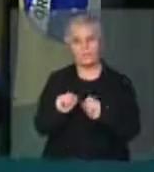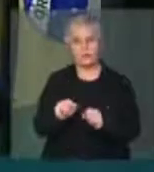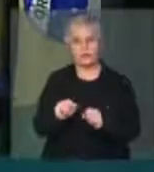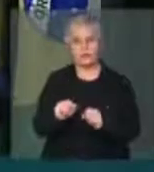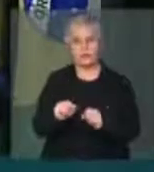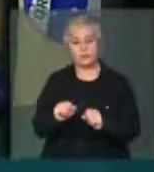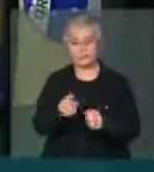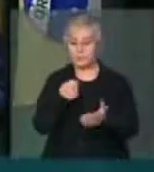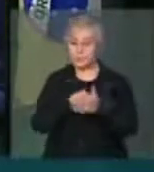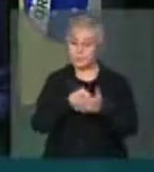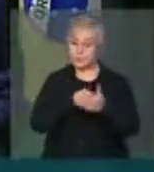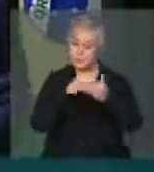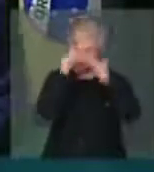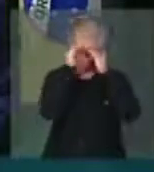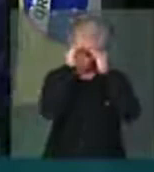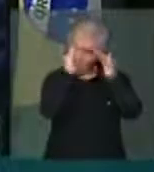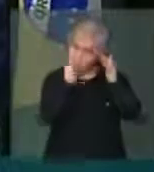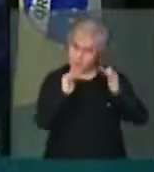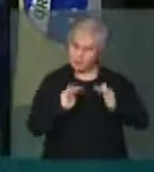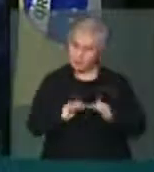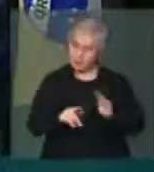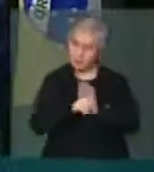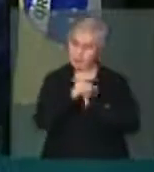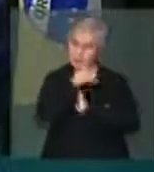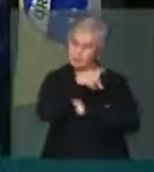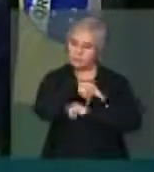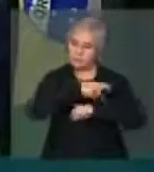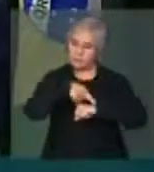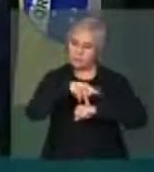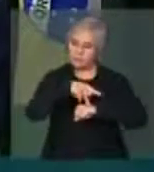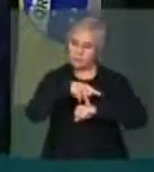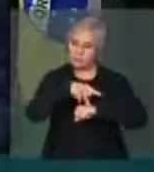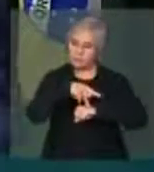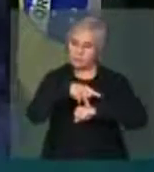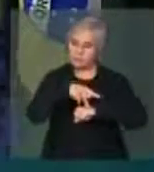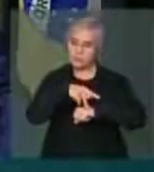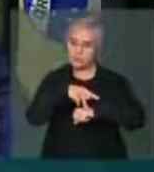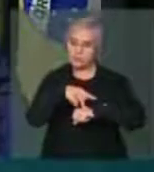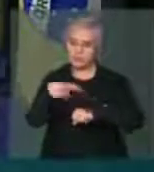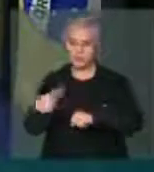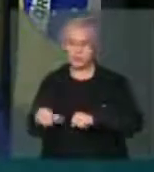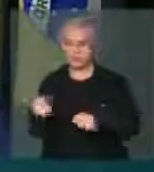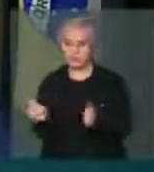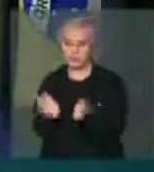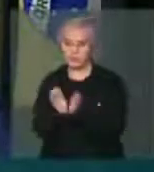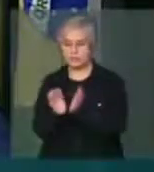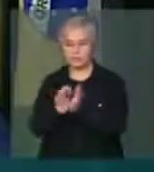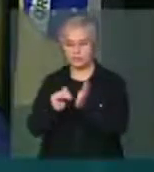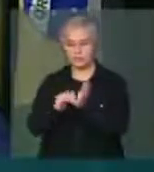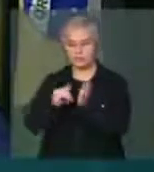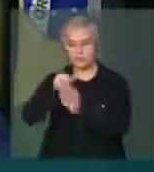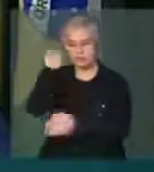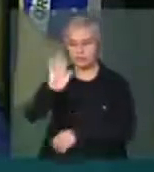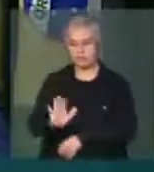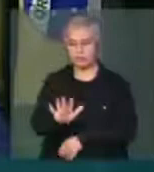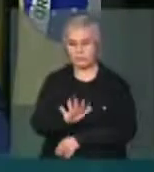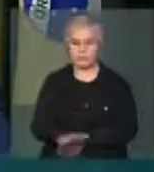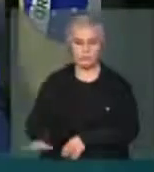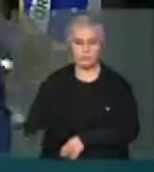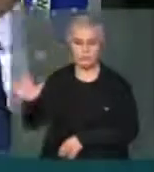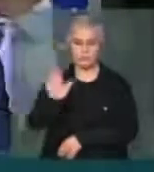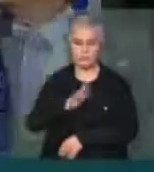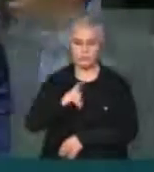respeito daquelas autoridades em relação às autoridades constituídas de forma legítima pelo